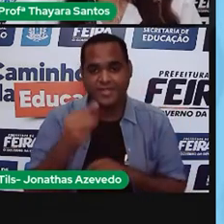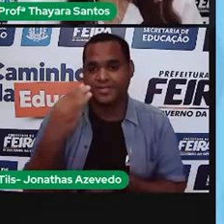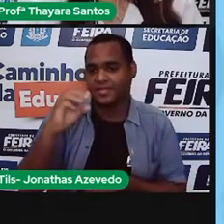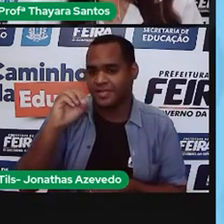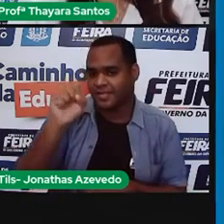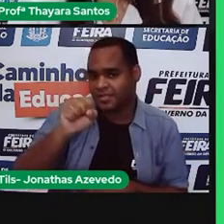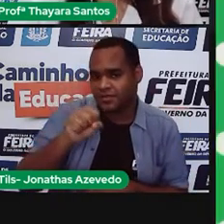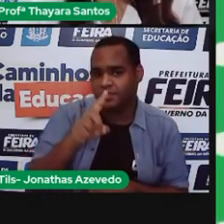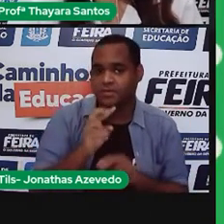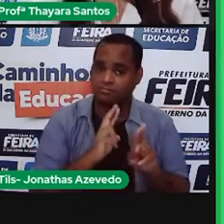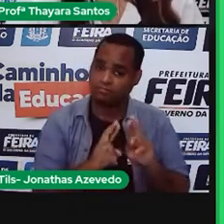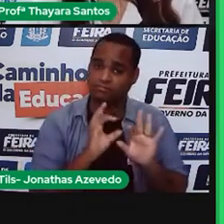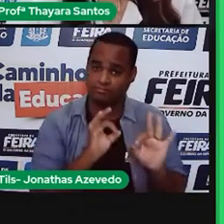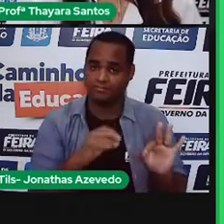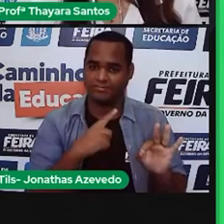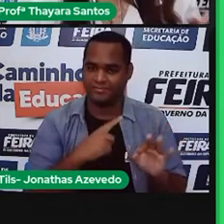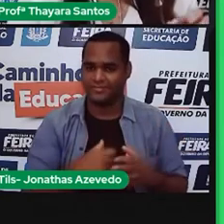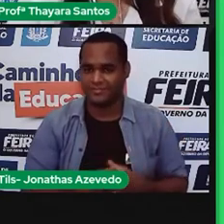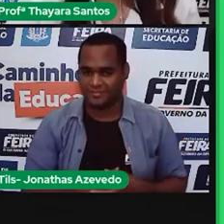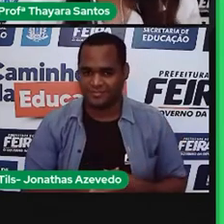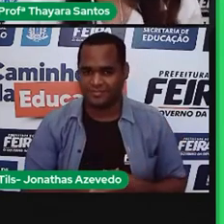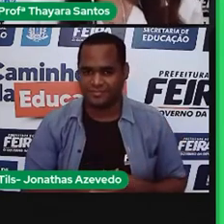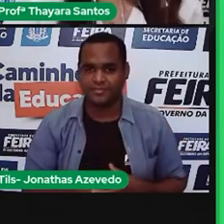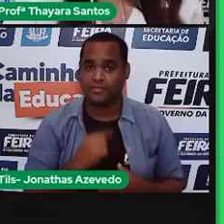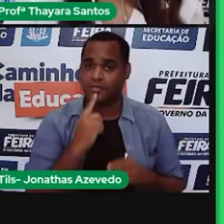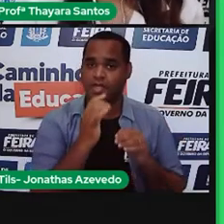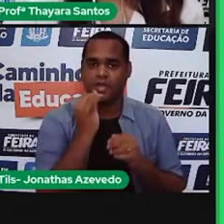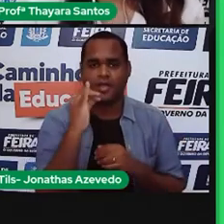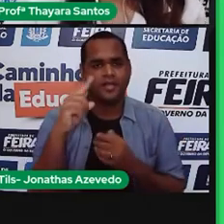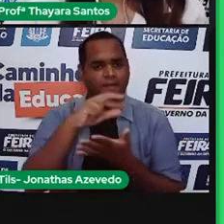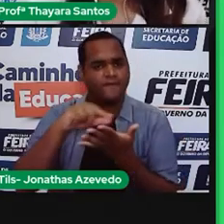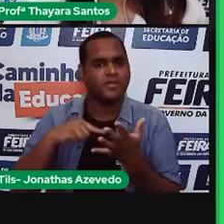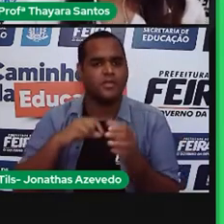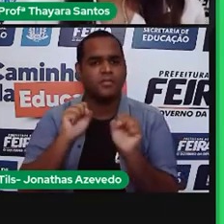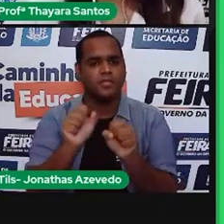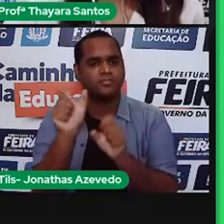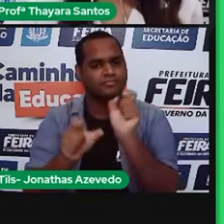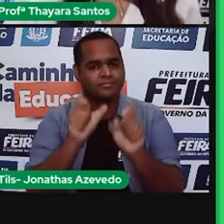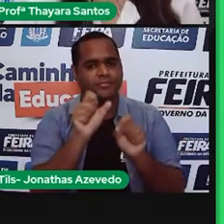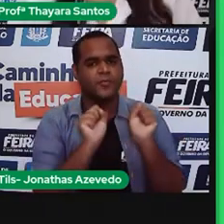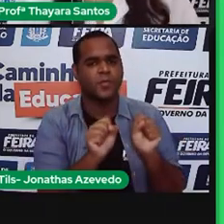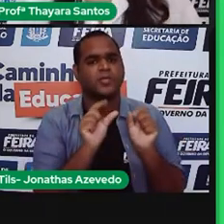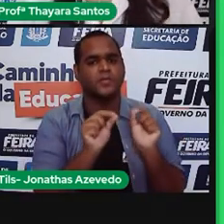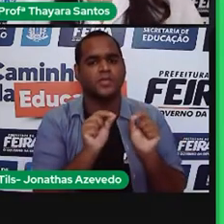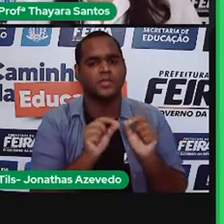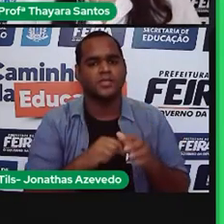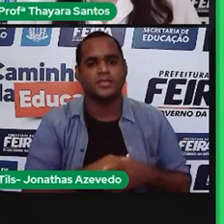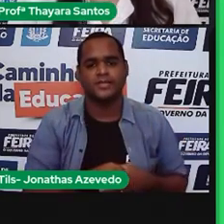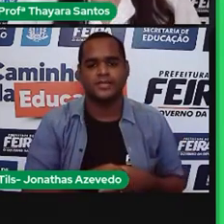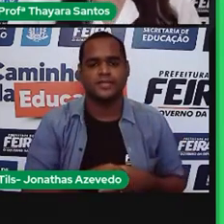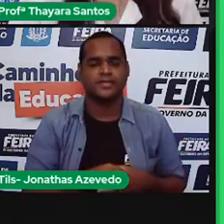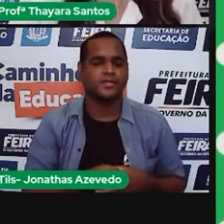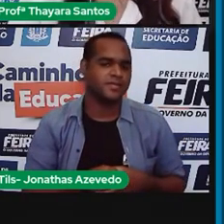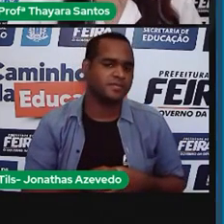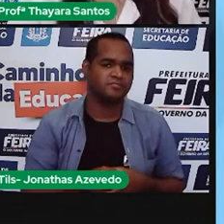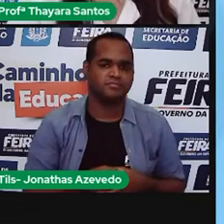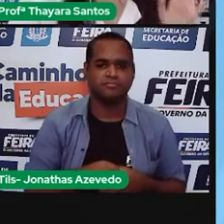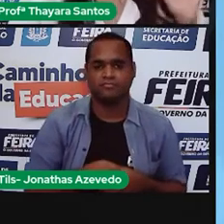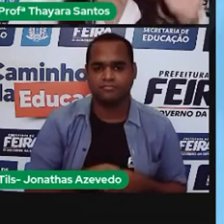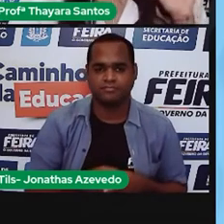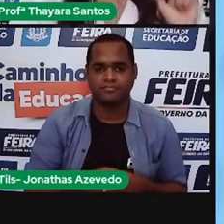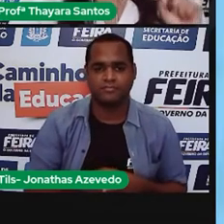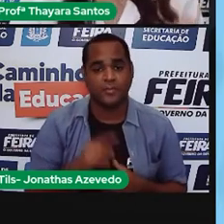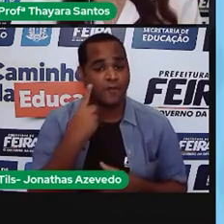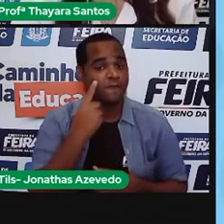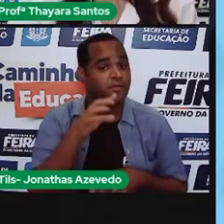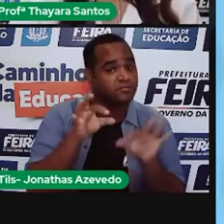segundos para responder. Então, vamos lá. Sobre as fontes de energia, elas podem ser classificadas em... Ah, vou colocar aqui esse. Vamos lá, ver